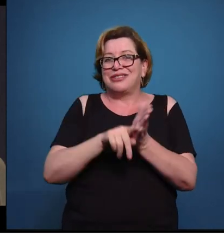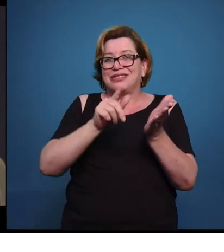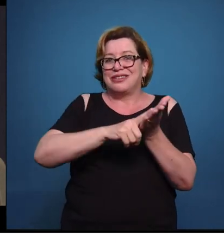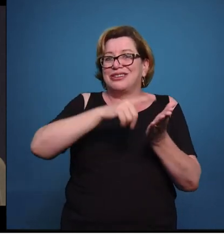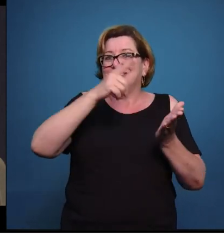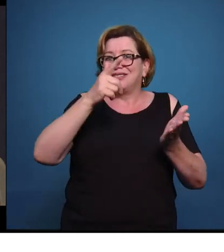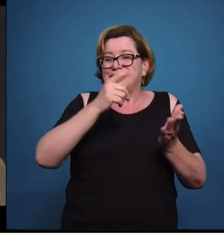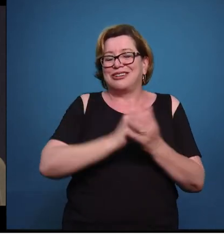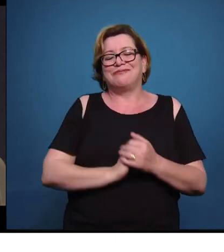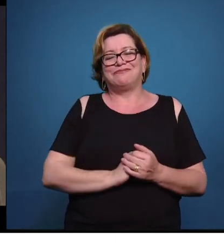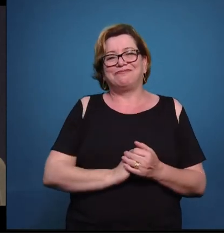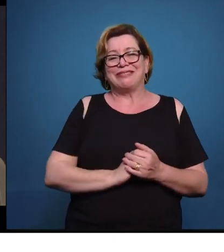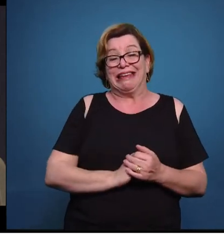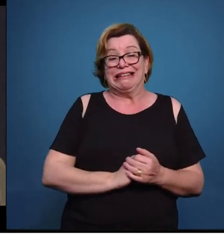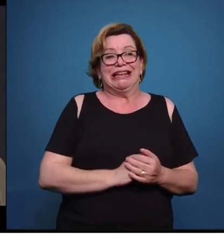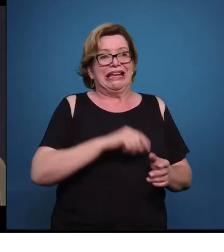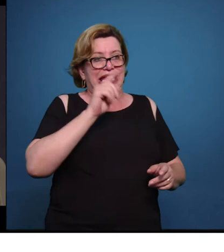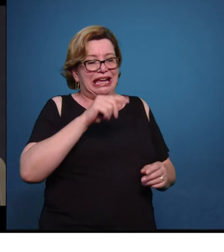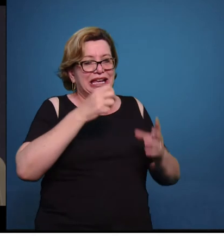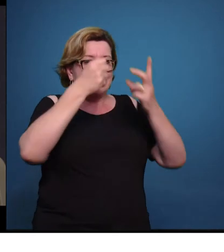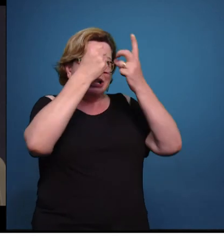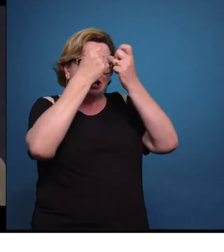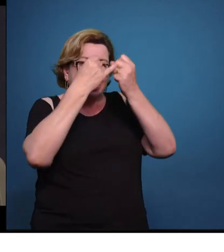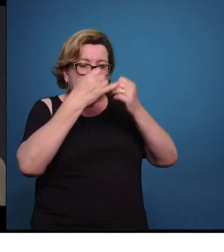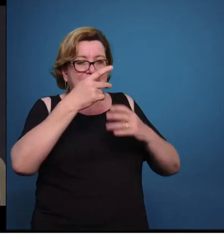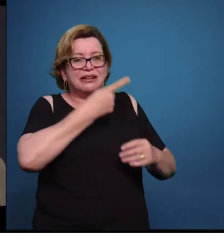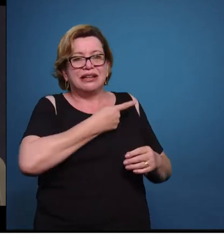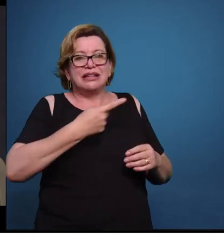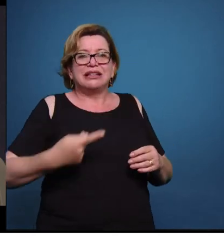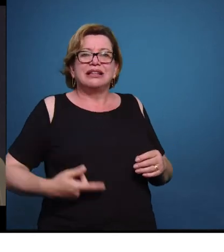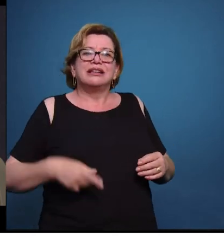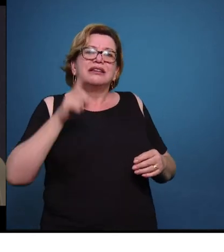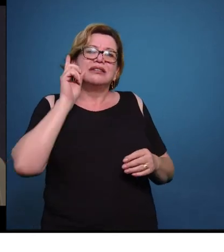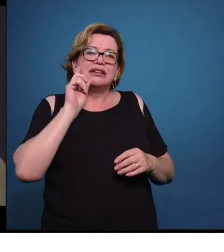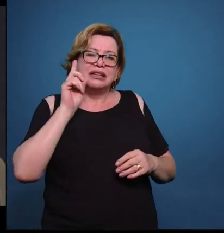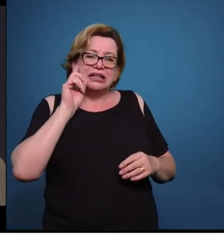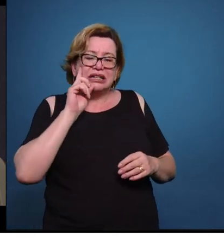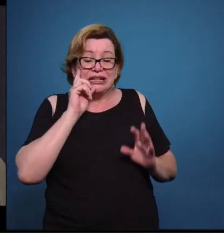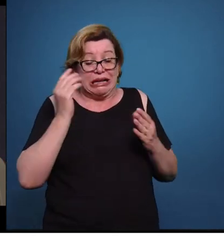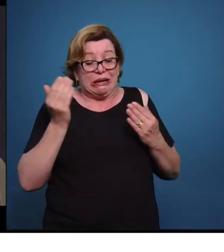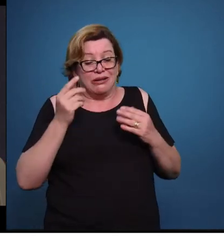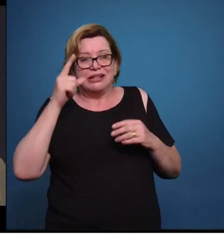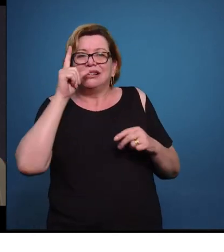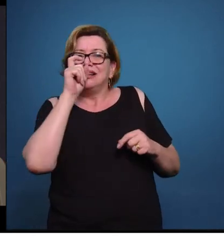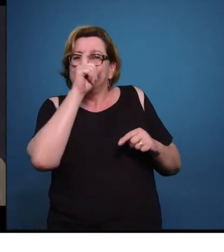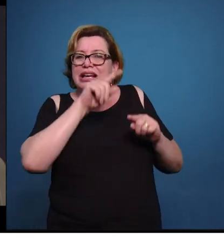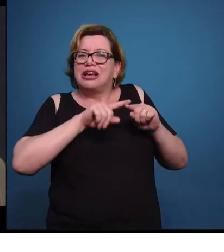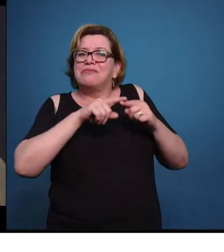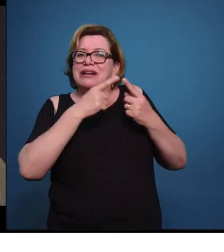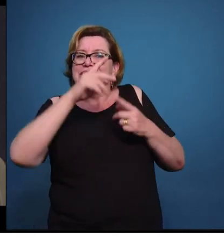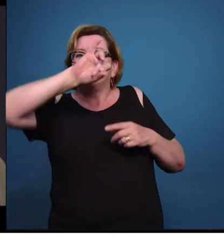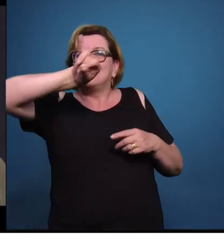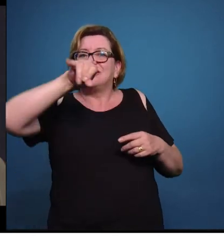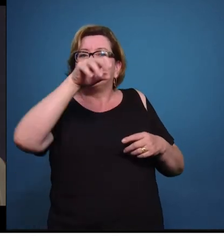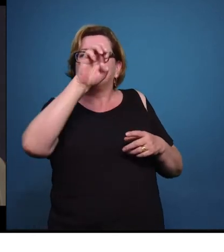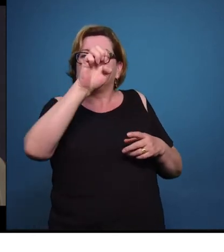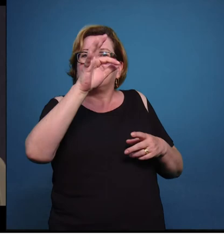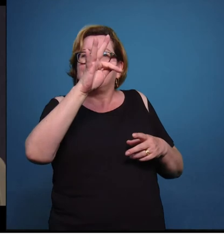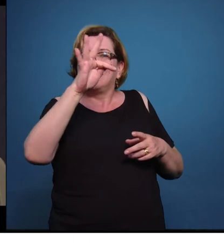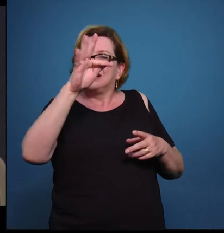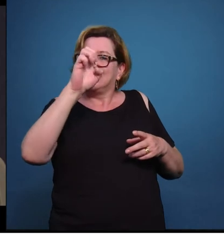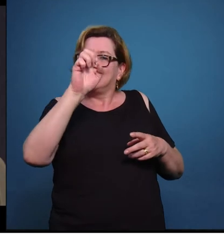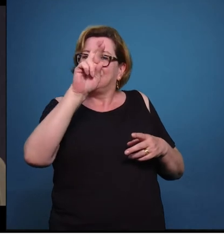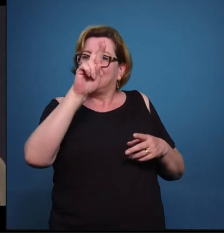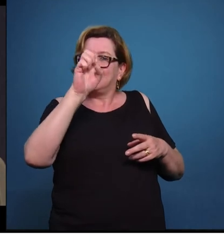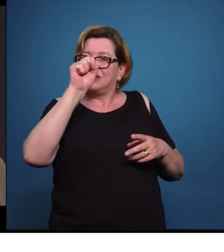fase, mas, de fato, Thomas Jefferson tem uma frase paradigmática. Se eu tivesse que escolher